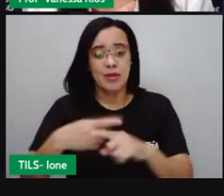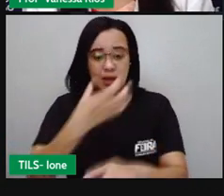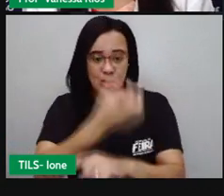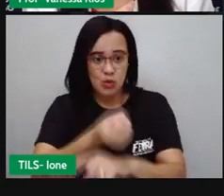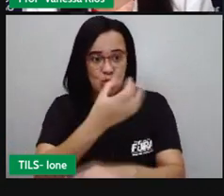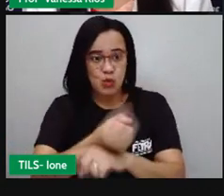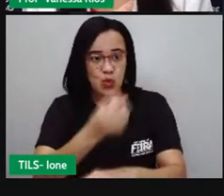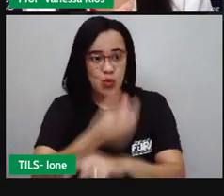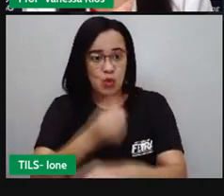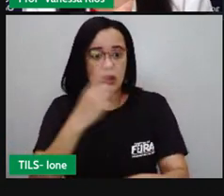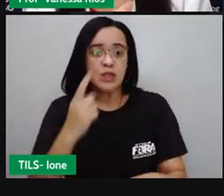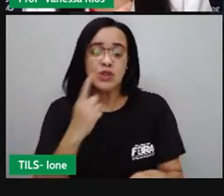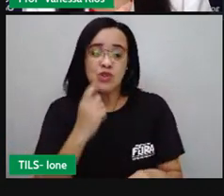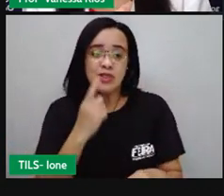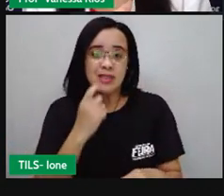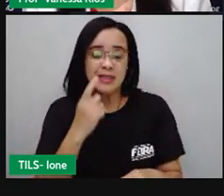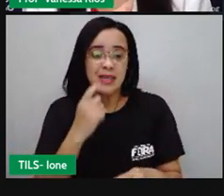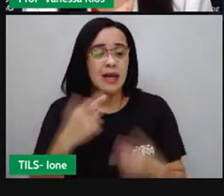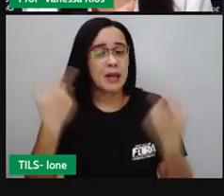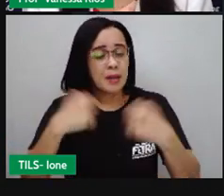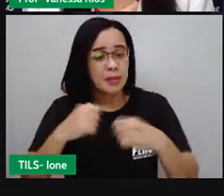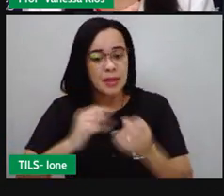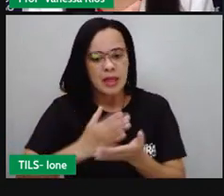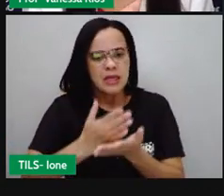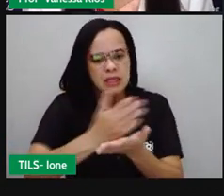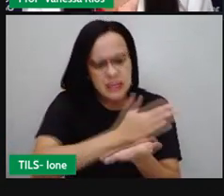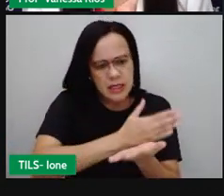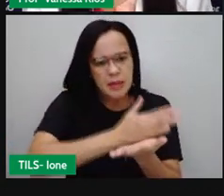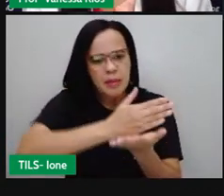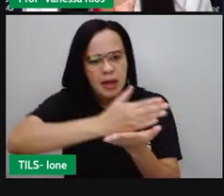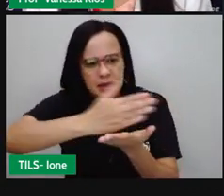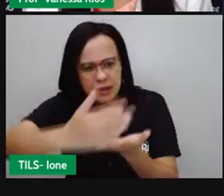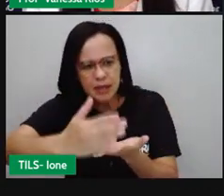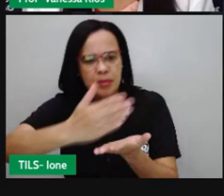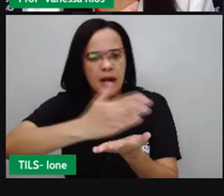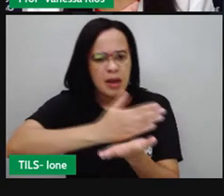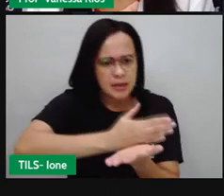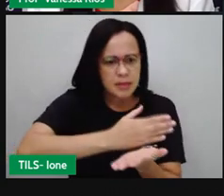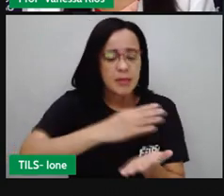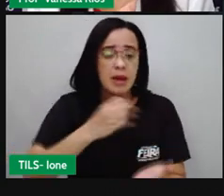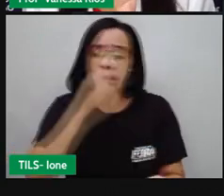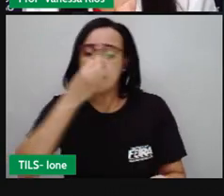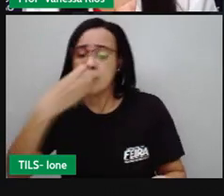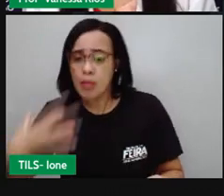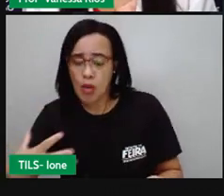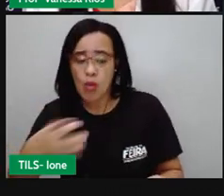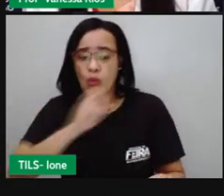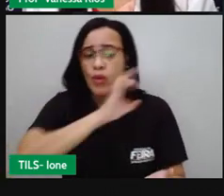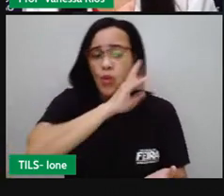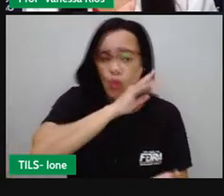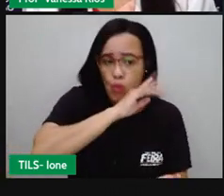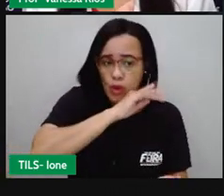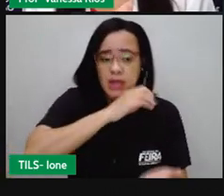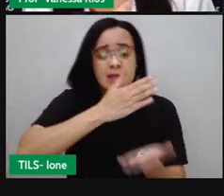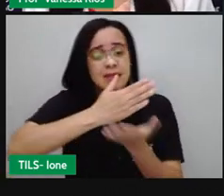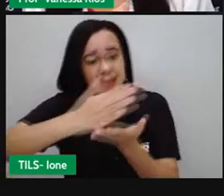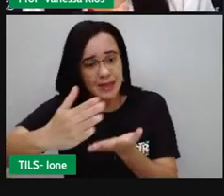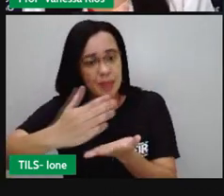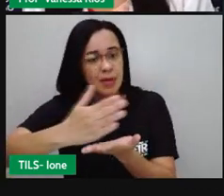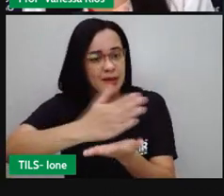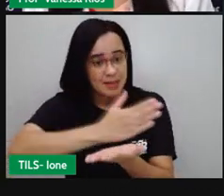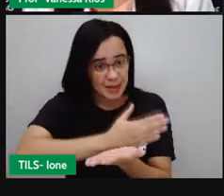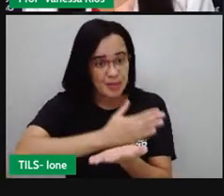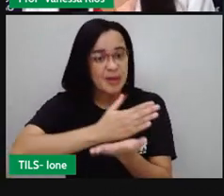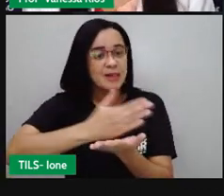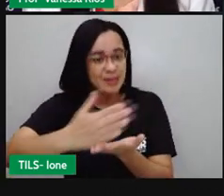com que aí a separação daquilo que não é útil, daquilo que não é bom para o nosso corpo, seja separado do nosso